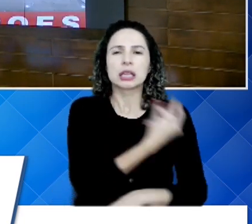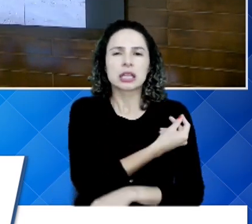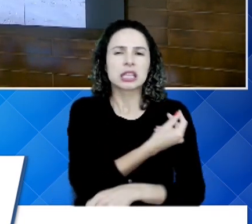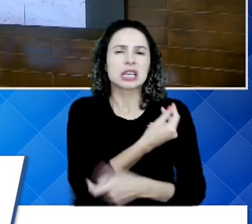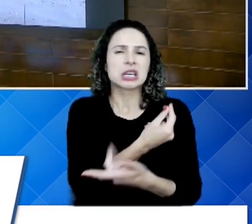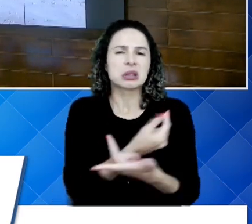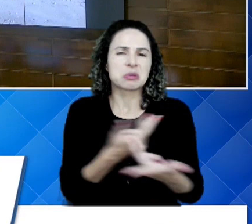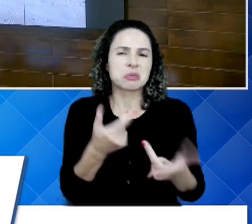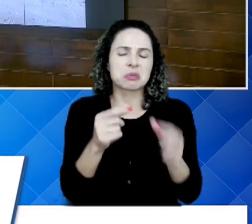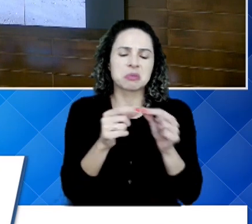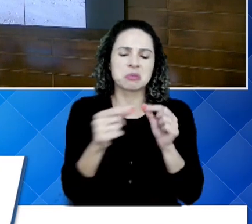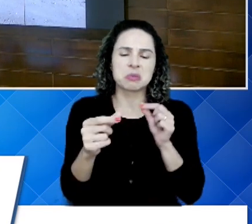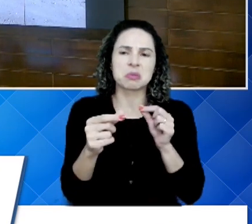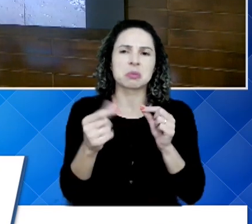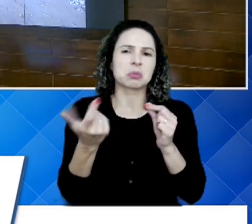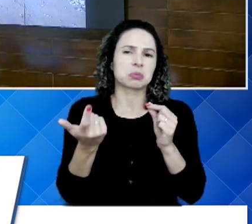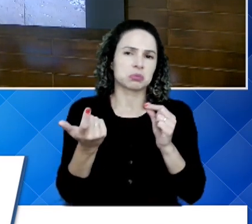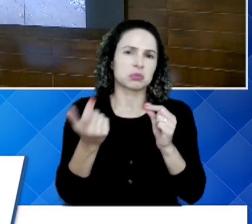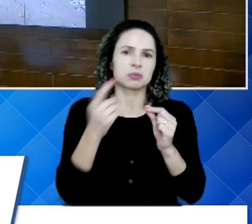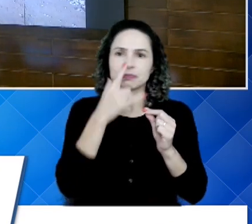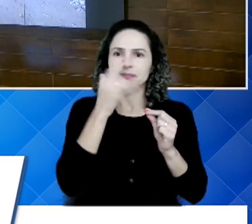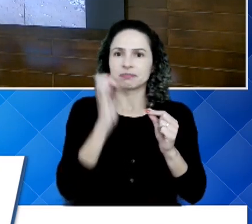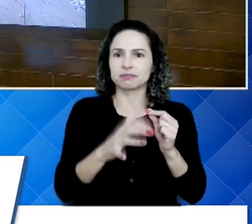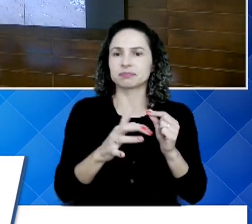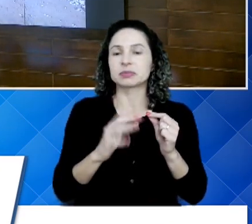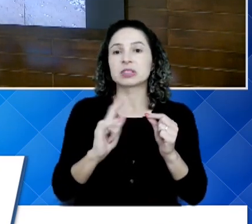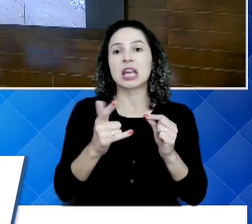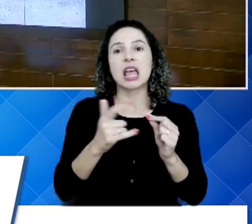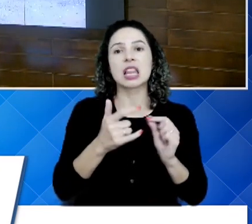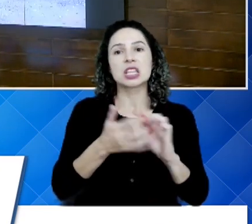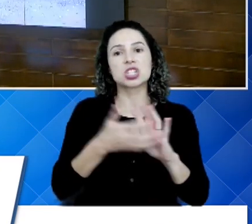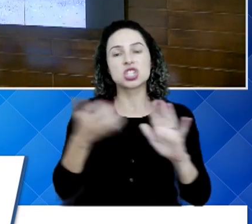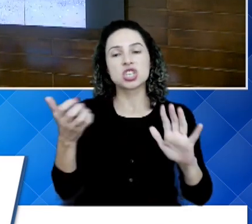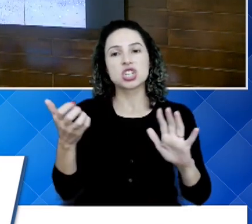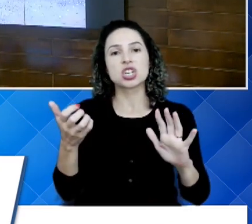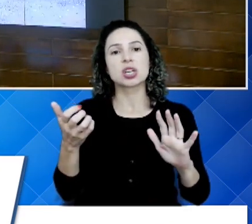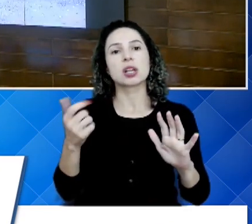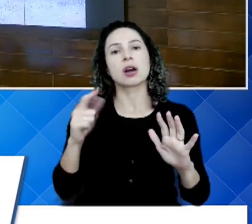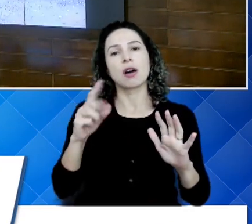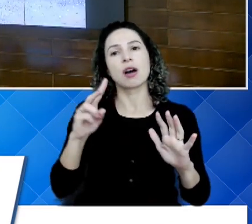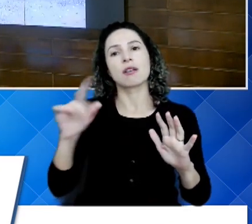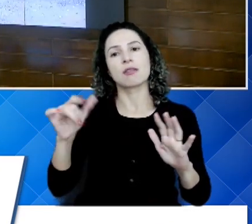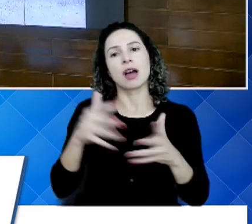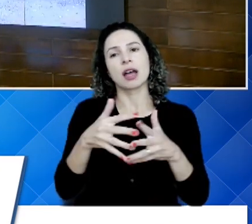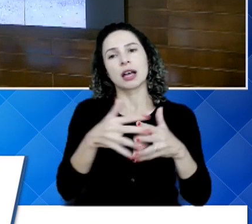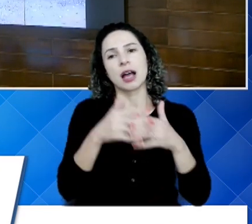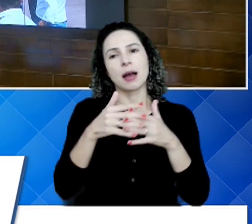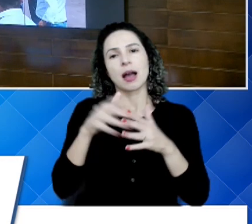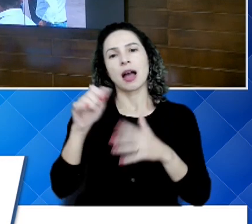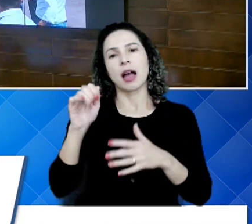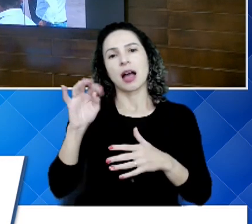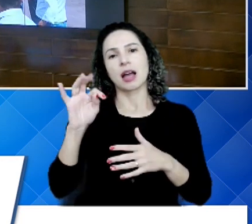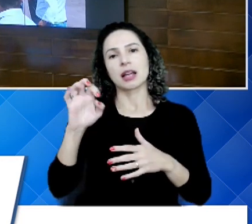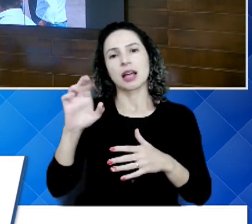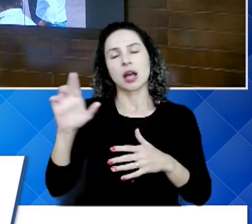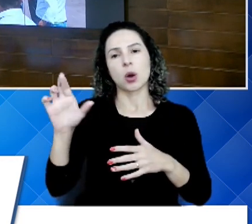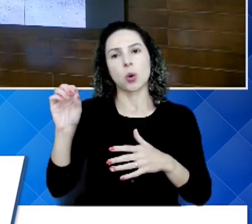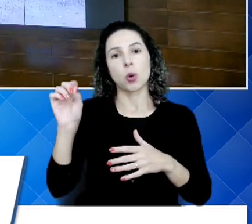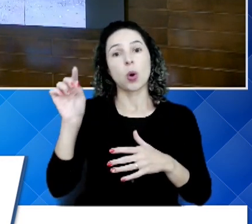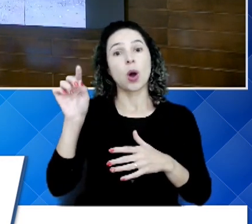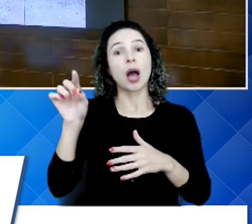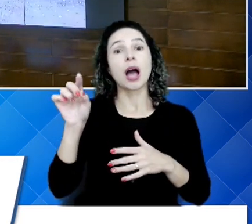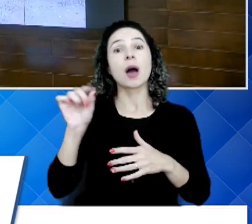no lixo. Eles descaracterizam e vai depois para o aterro. Aí, já é uma